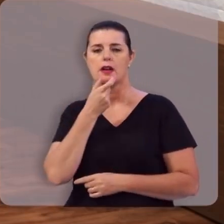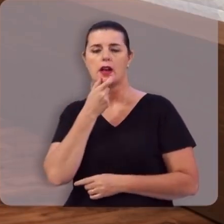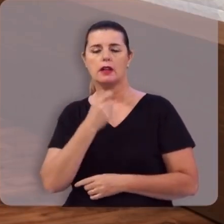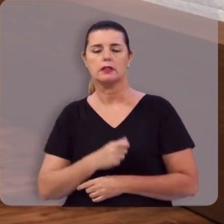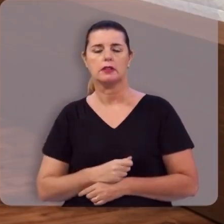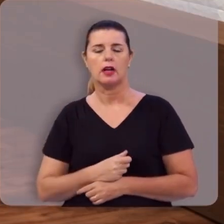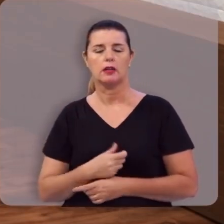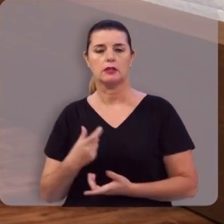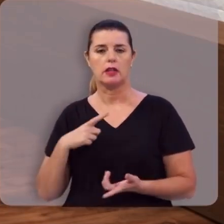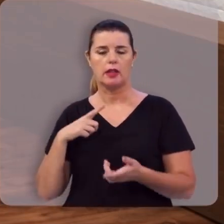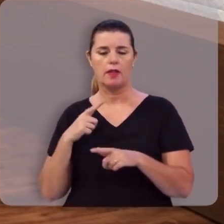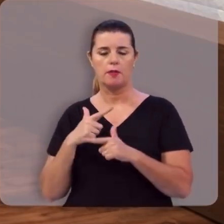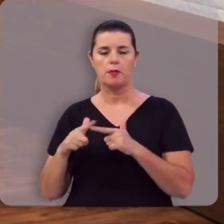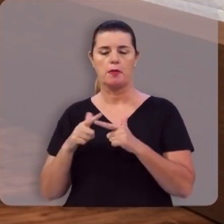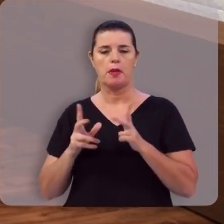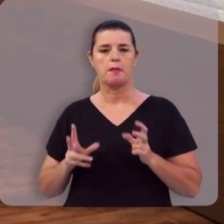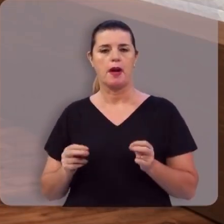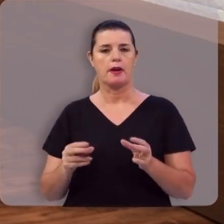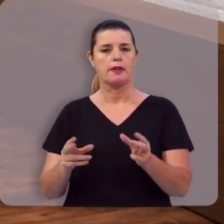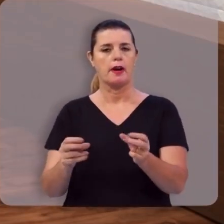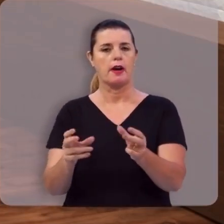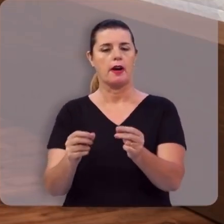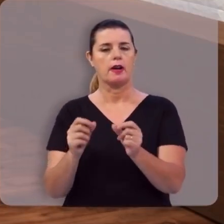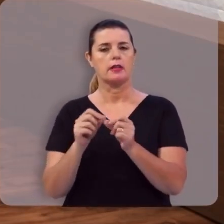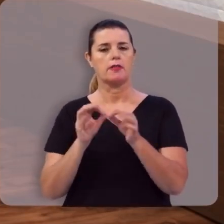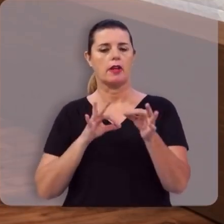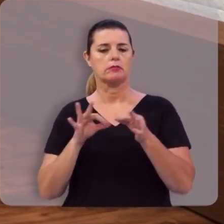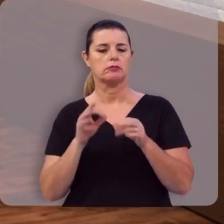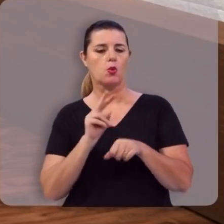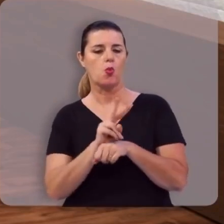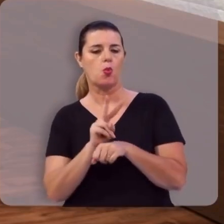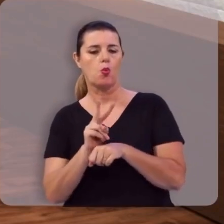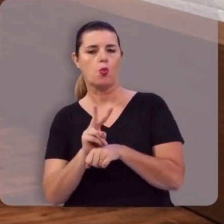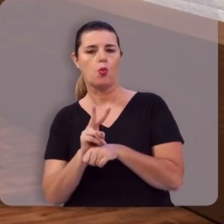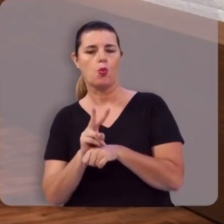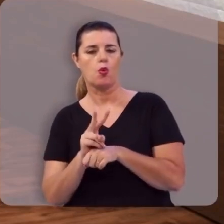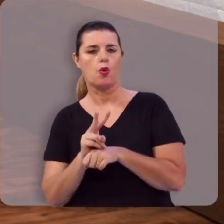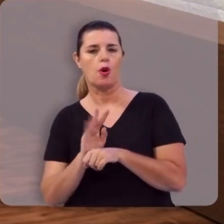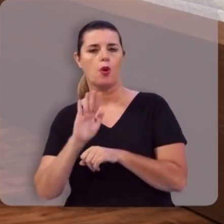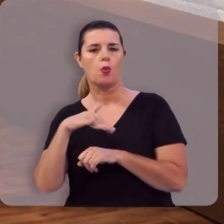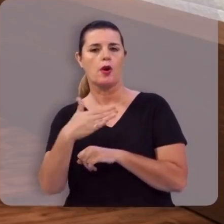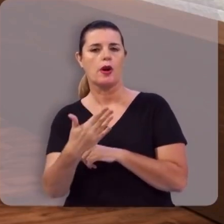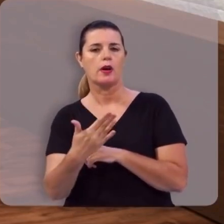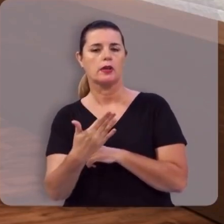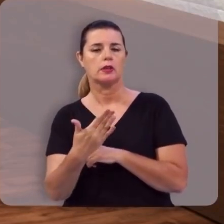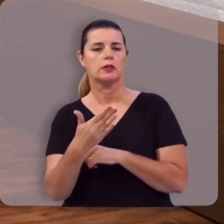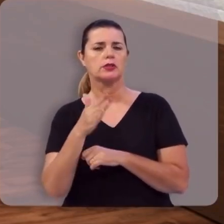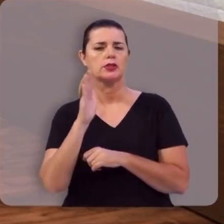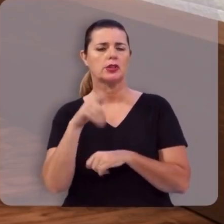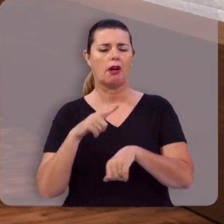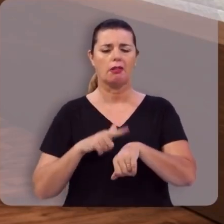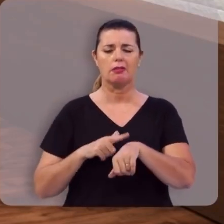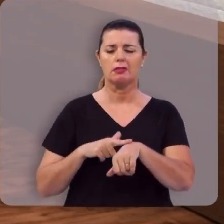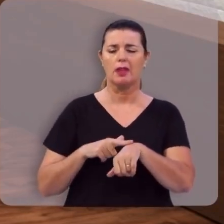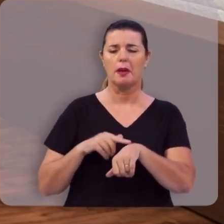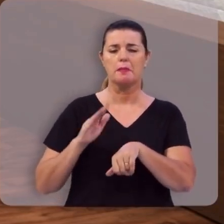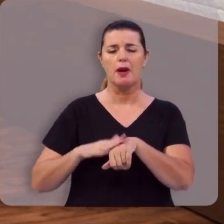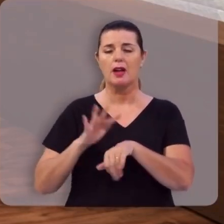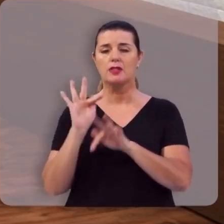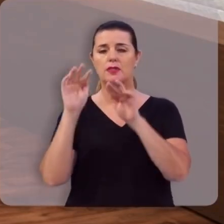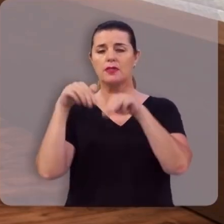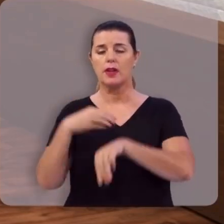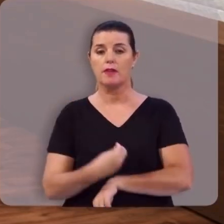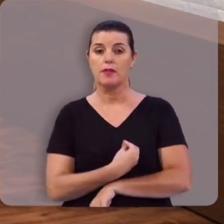que tomado por um câncer, fez um longo tratamento. Quando ele já estava nos momentos mais